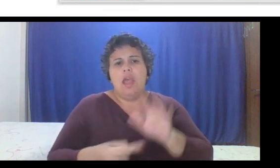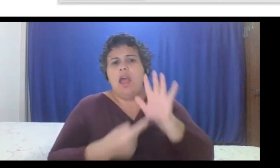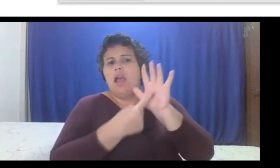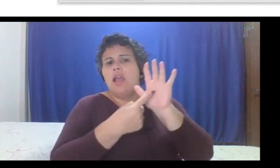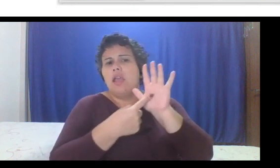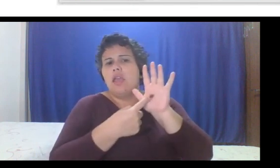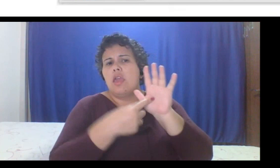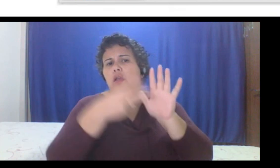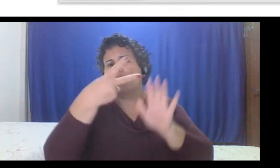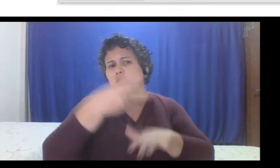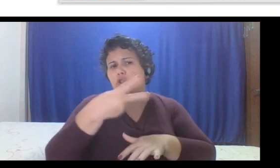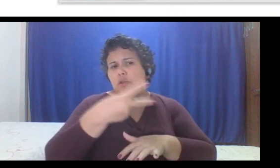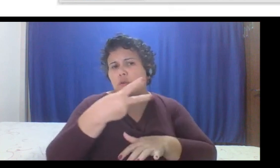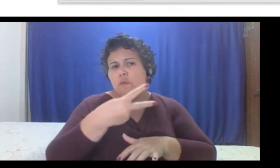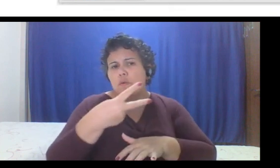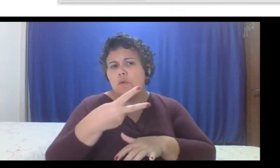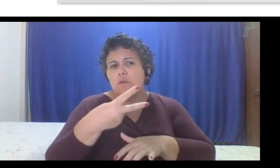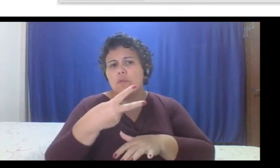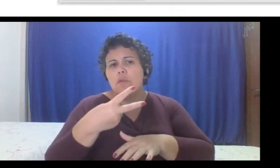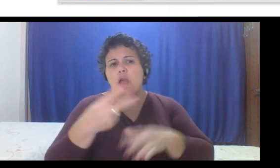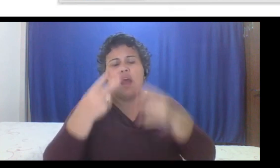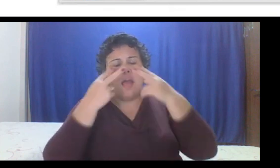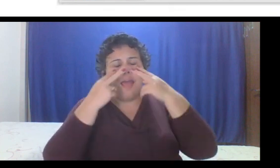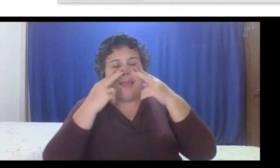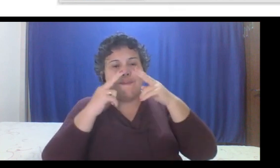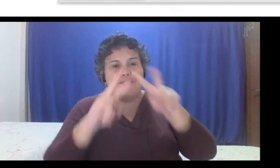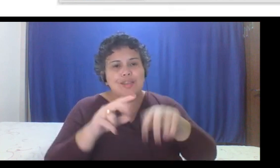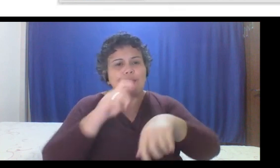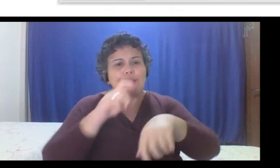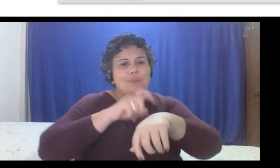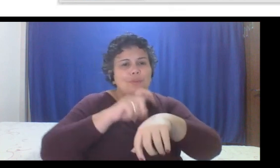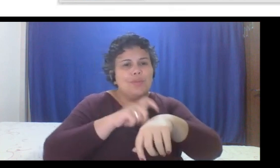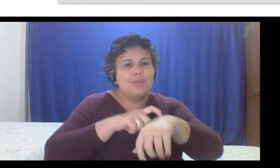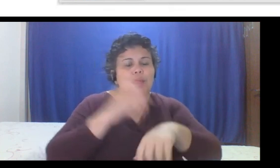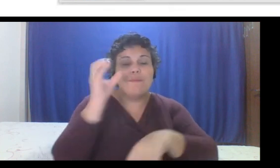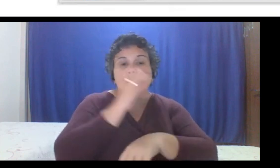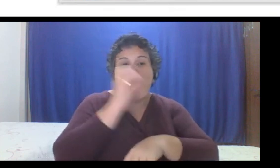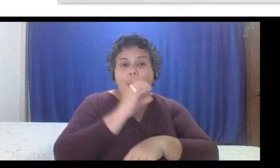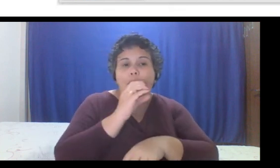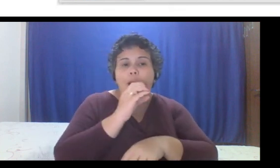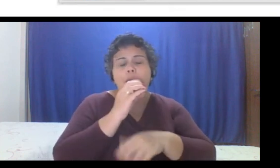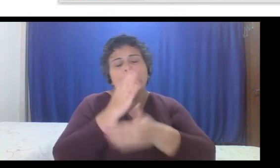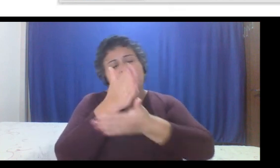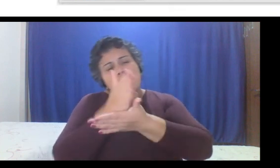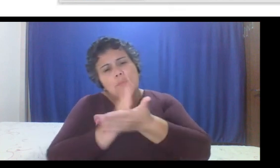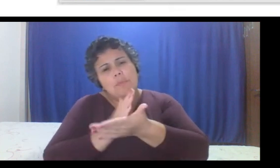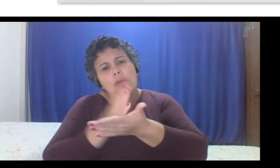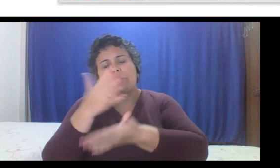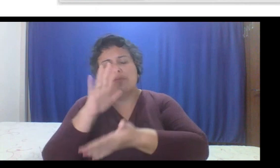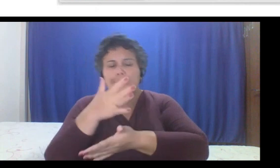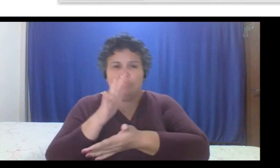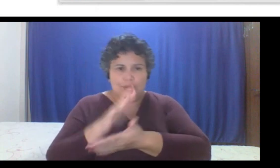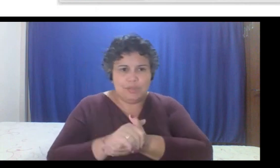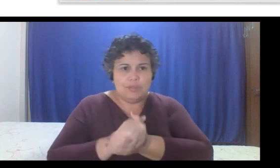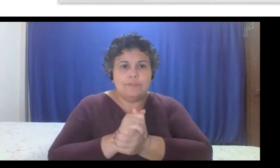curto, médio prazo que eu trouxe para vocês e atualizado em tempo real, né, se a gente